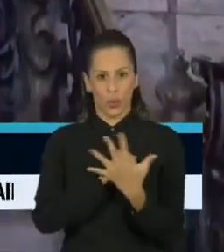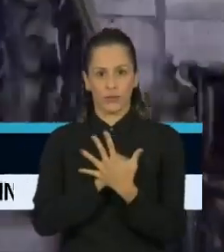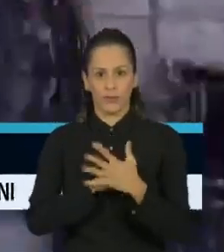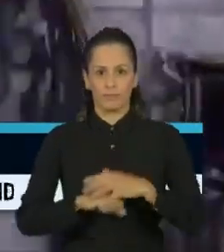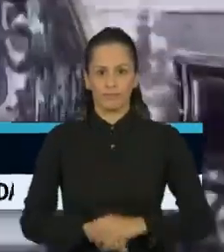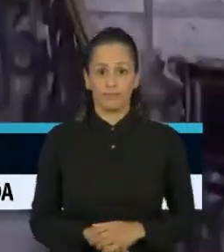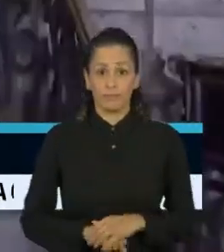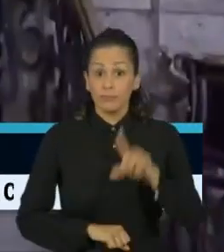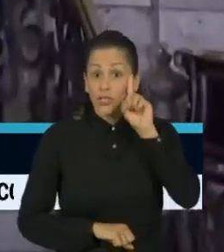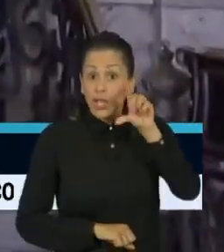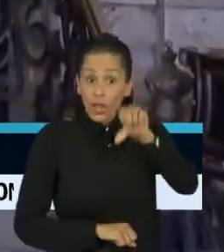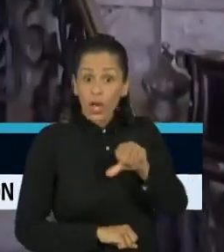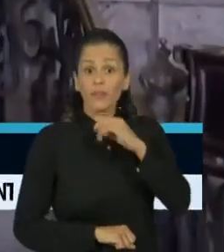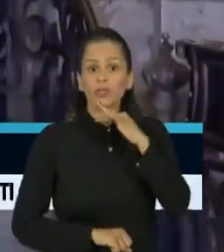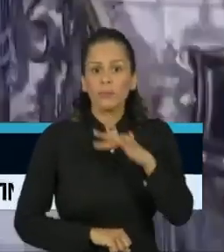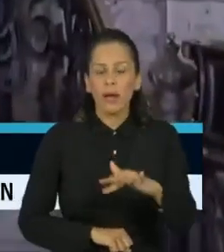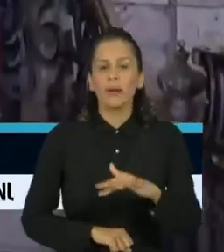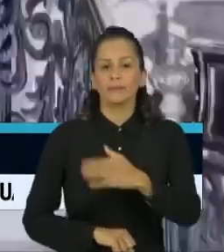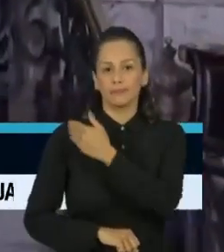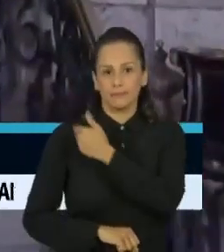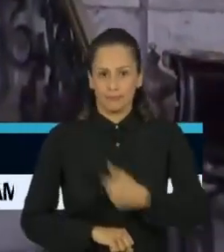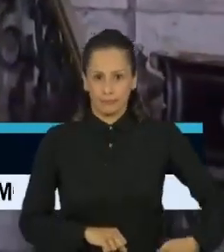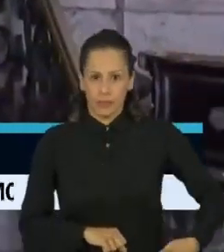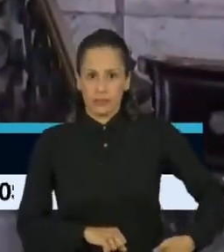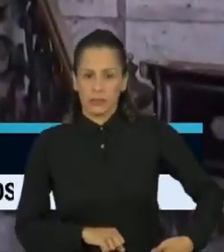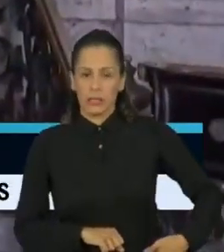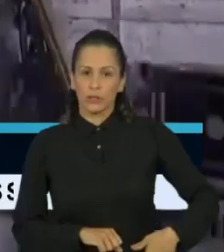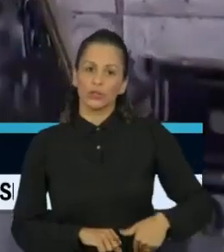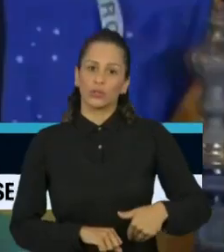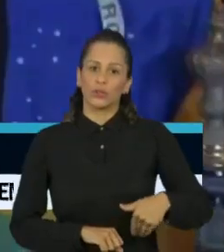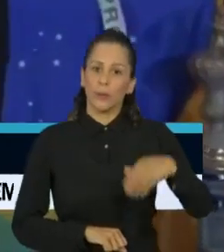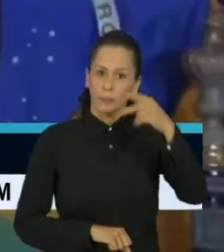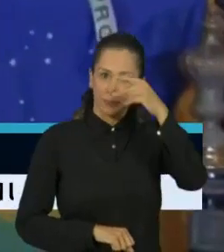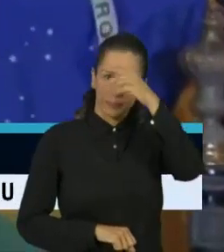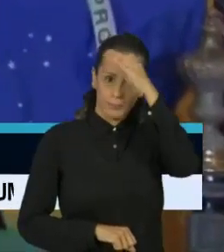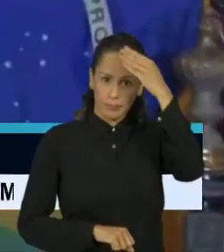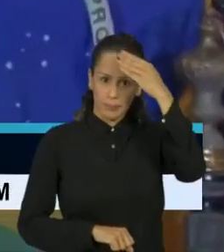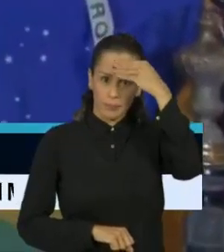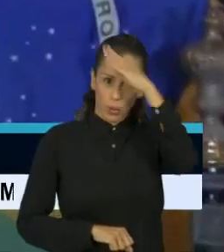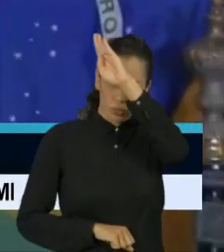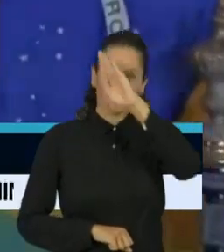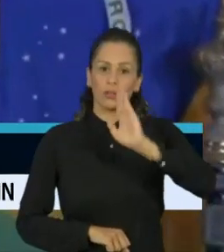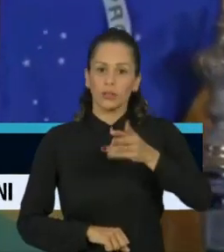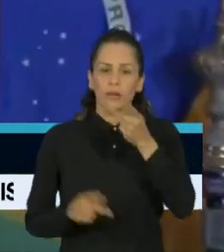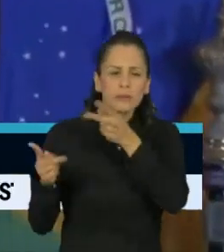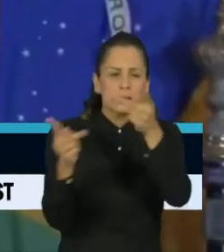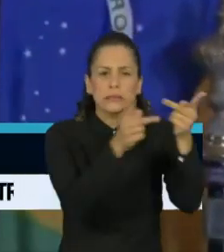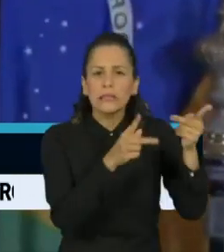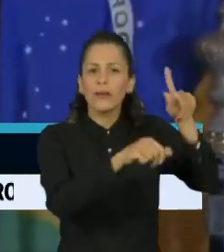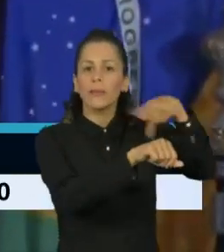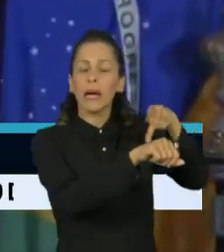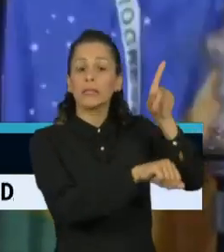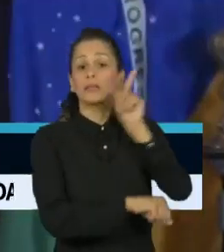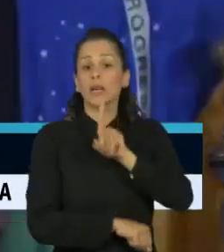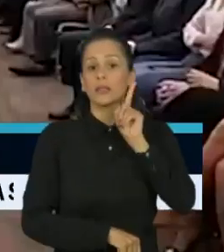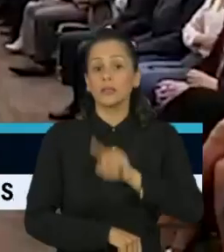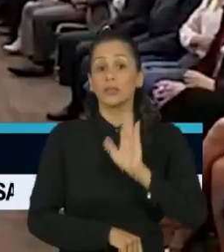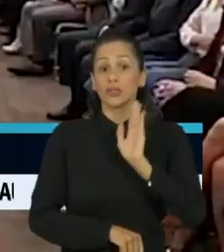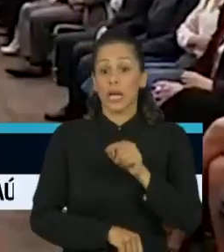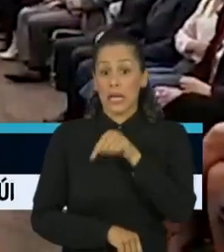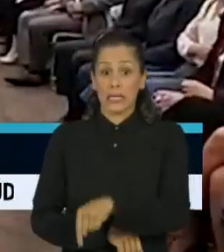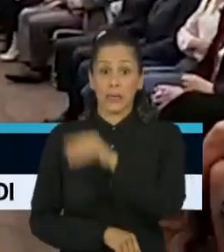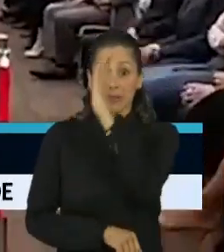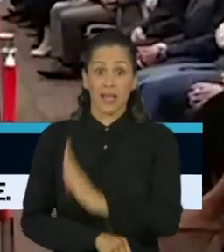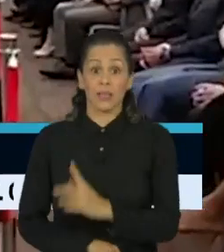9 de março, o presidente Jair Bolsonaro visitava os Estados Unidos. Fazia pouco mais de 10 dias que a pandemia tinha chegado ao Brasil. Para